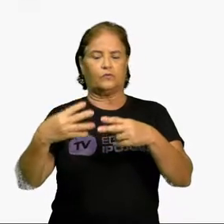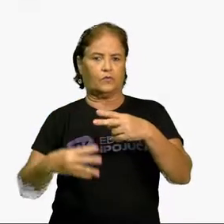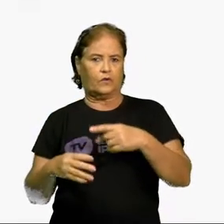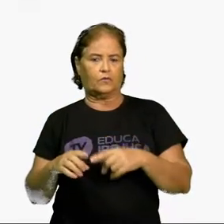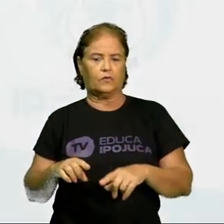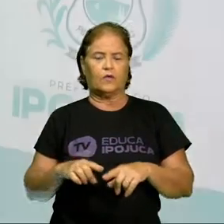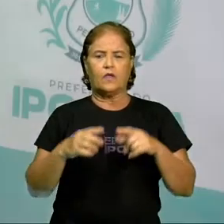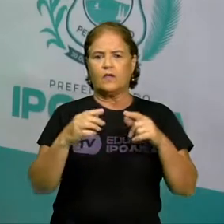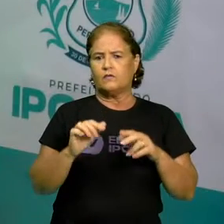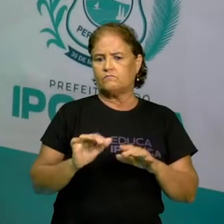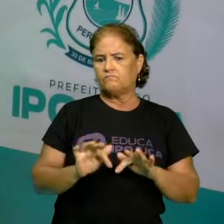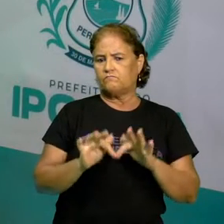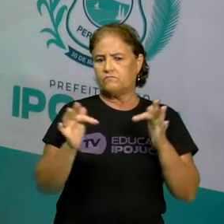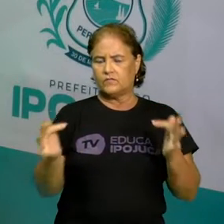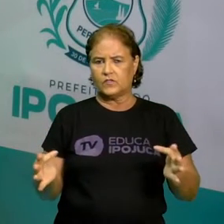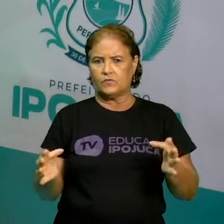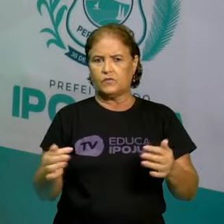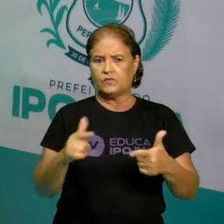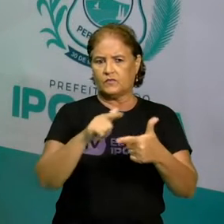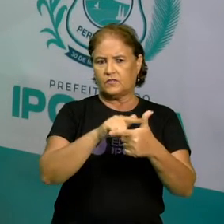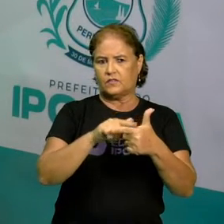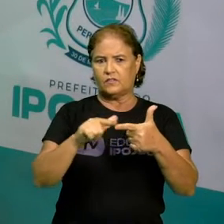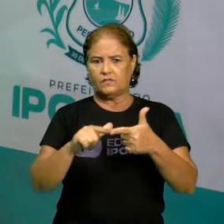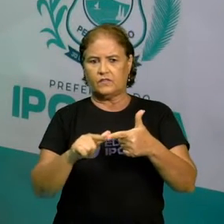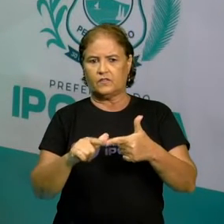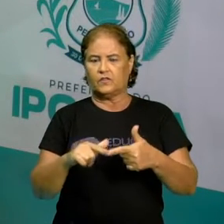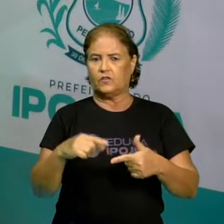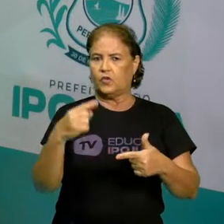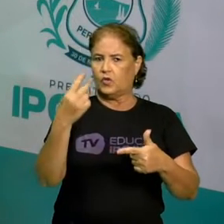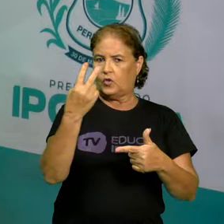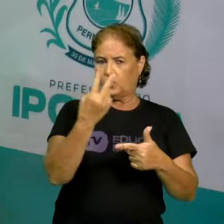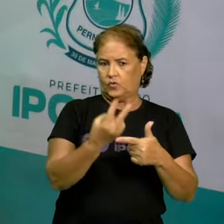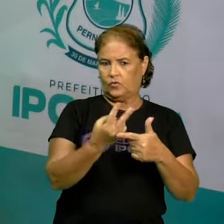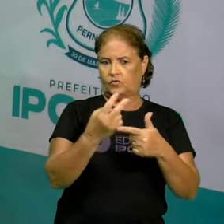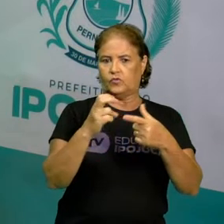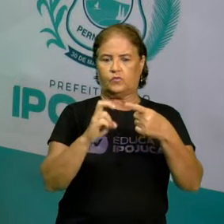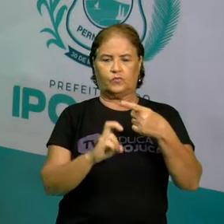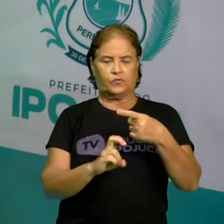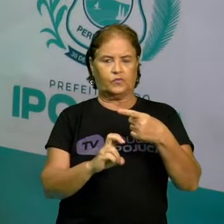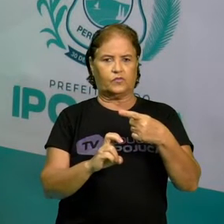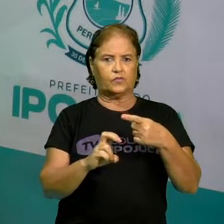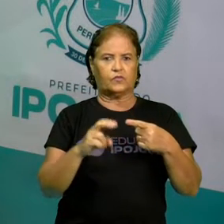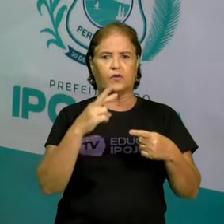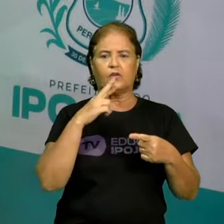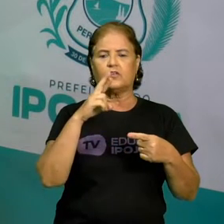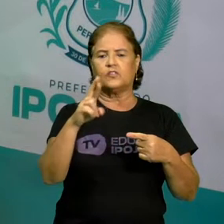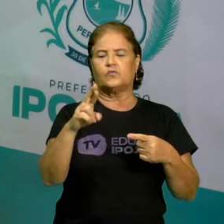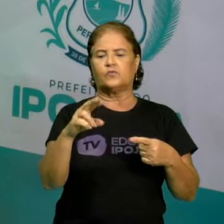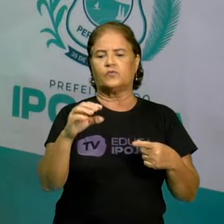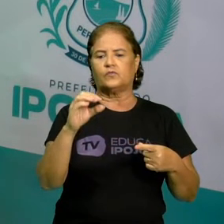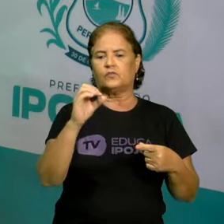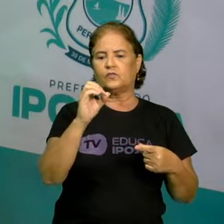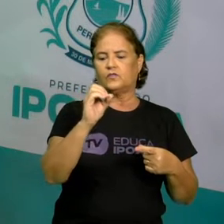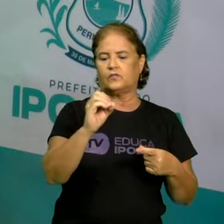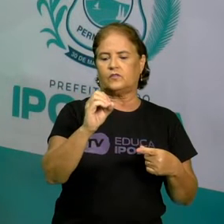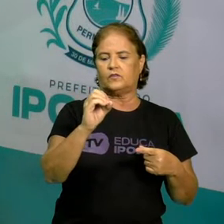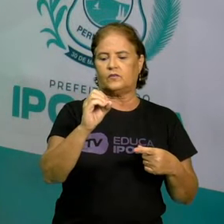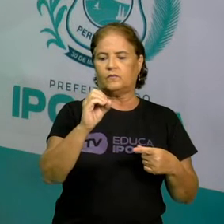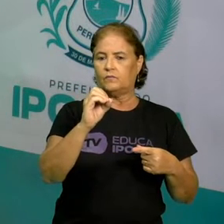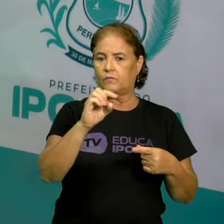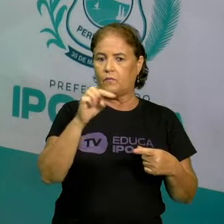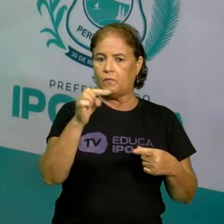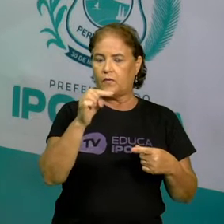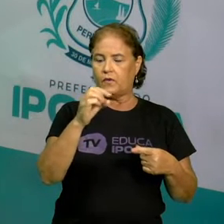2 por 5, negativo, você vai encontrar menos 0,4. 0